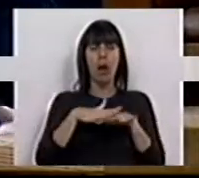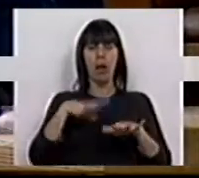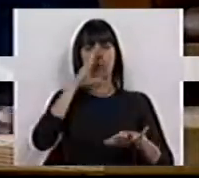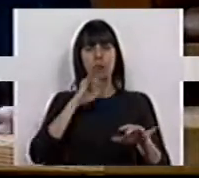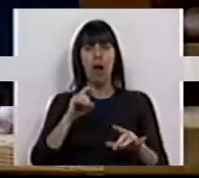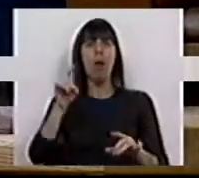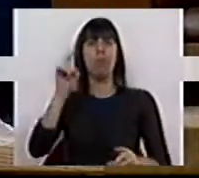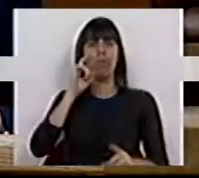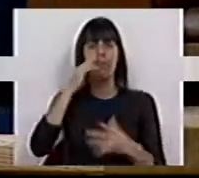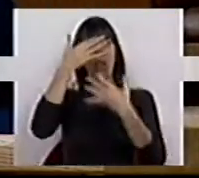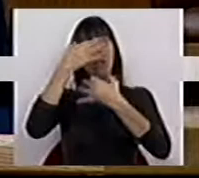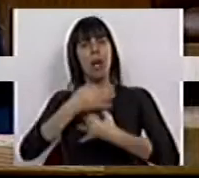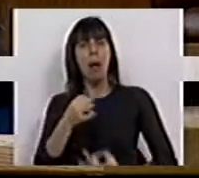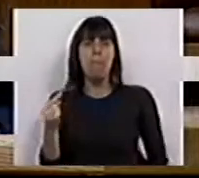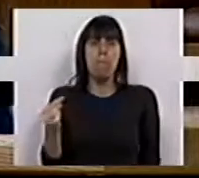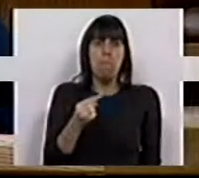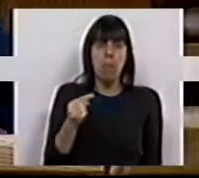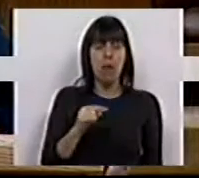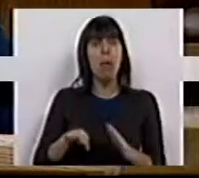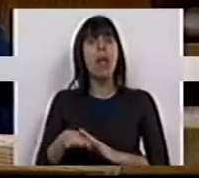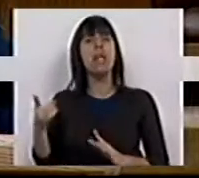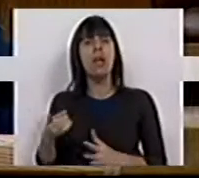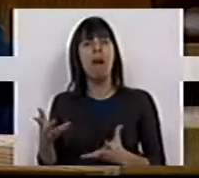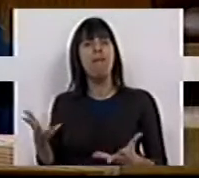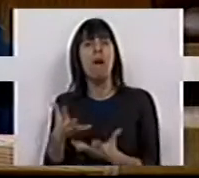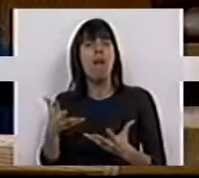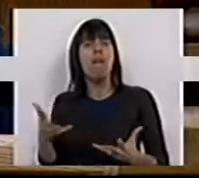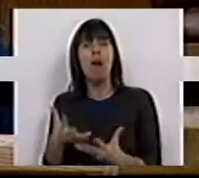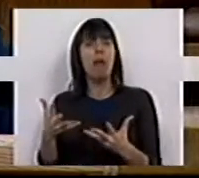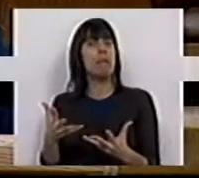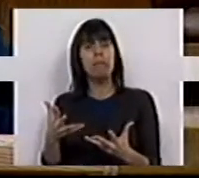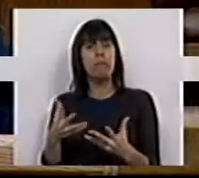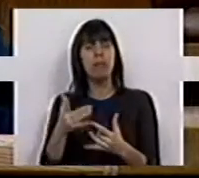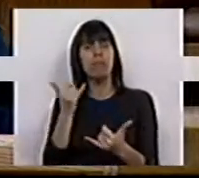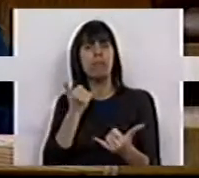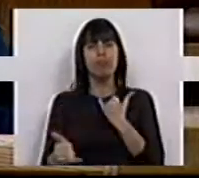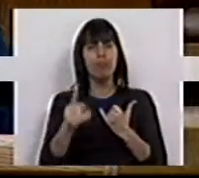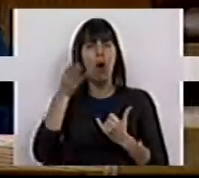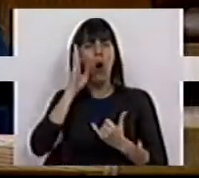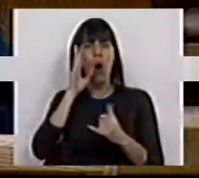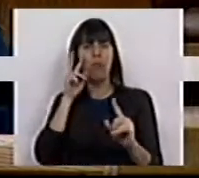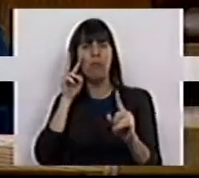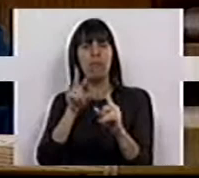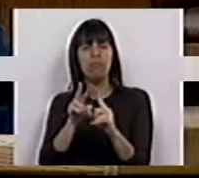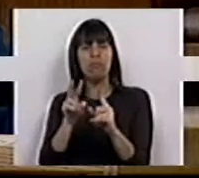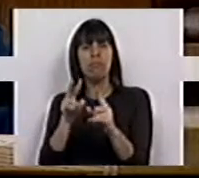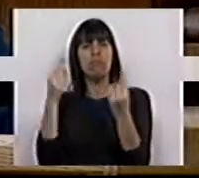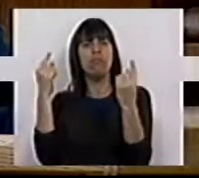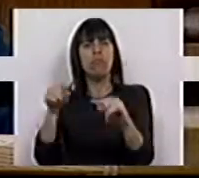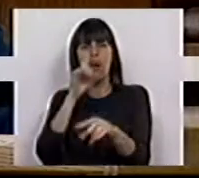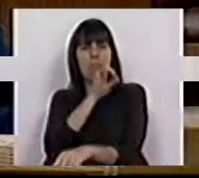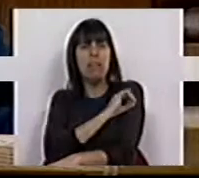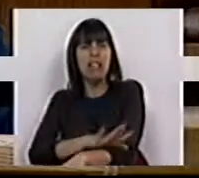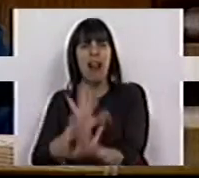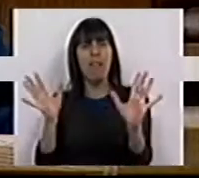que garantia a dignidade mínima, a direita não descansou enquanto não a substituiu por uma visão caritativa e